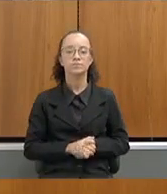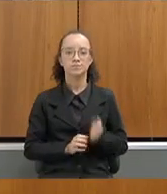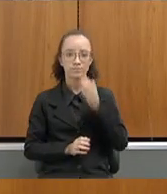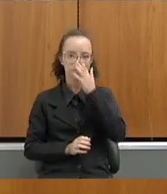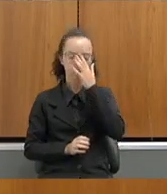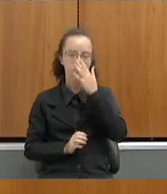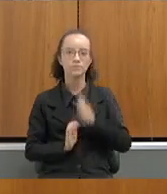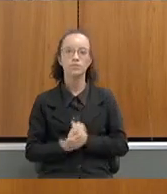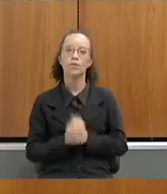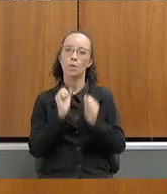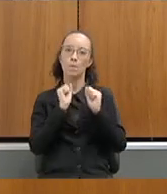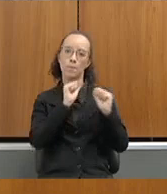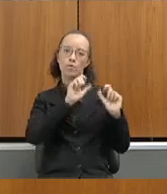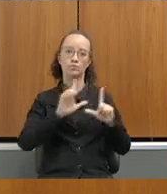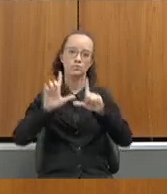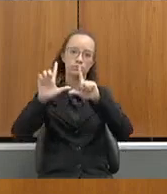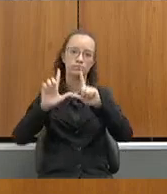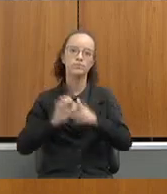Pode passar?